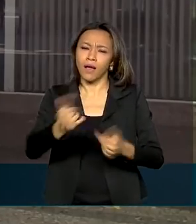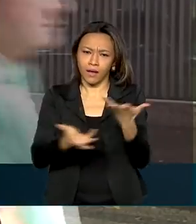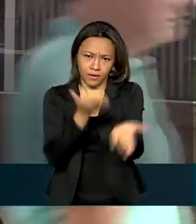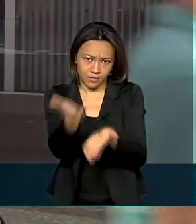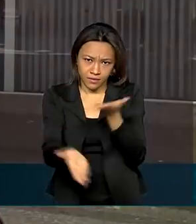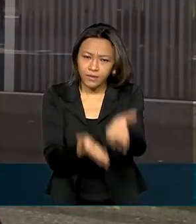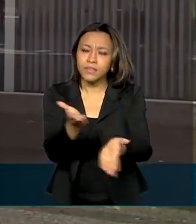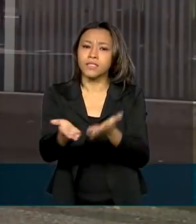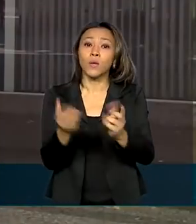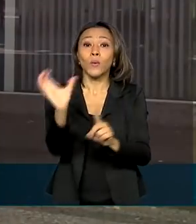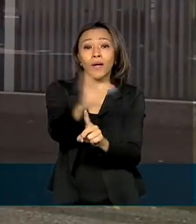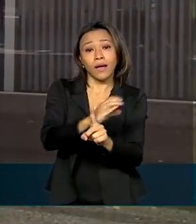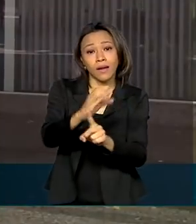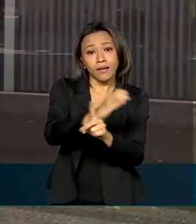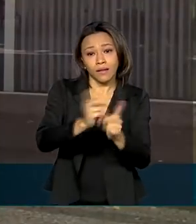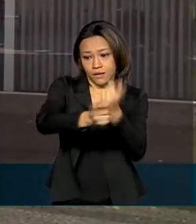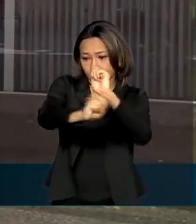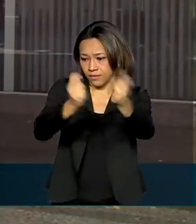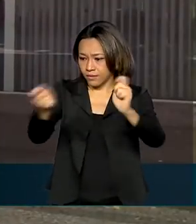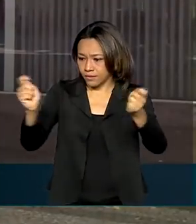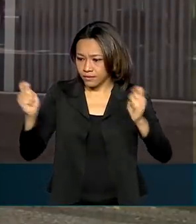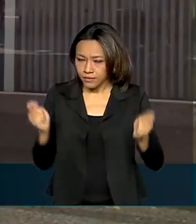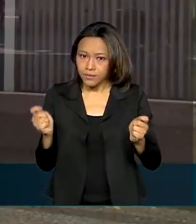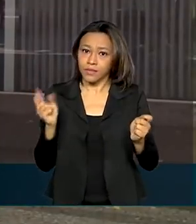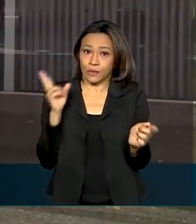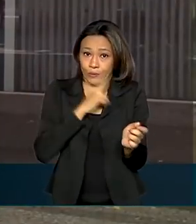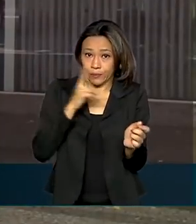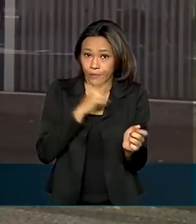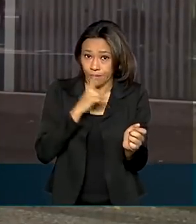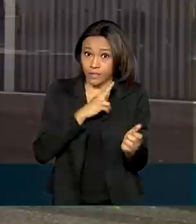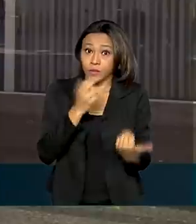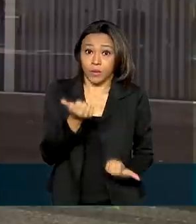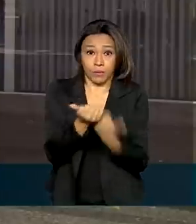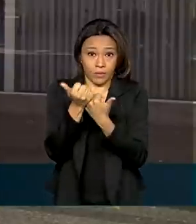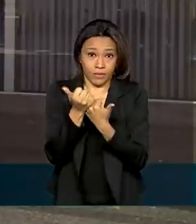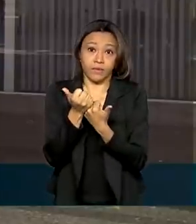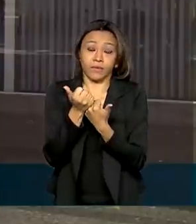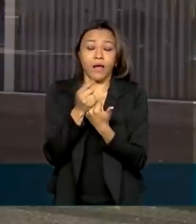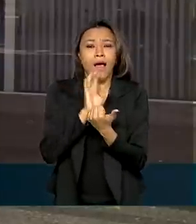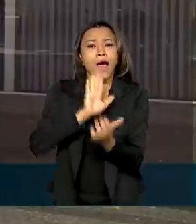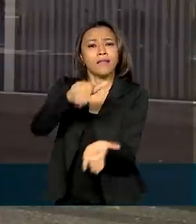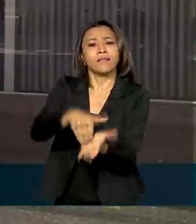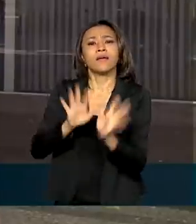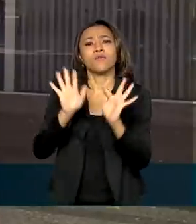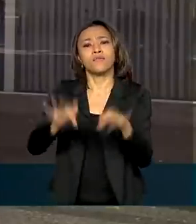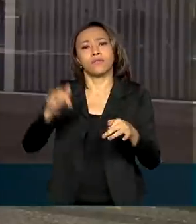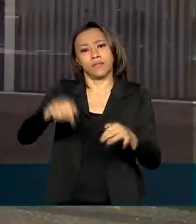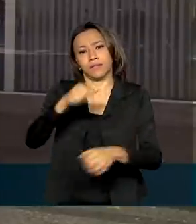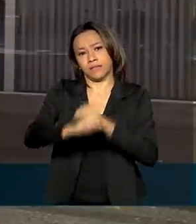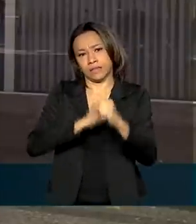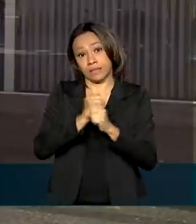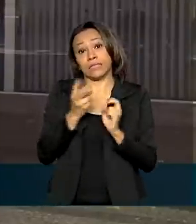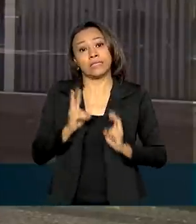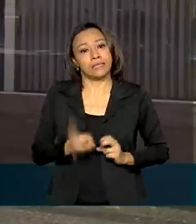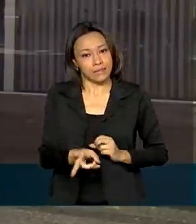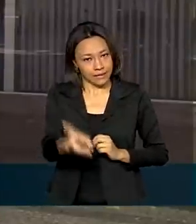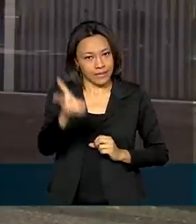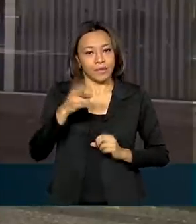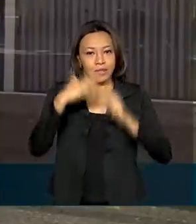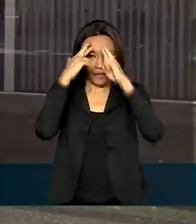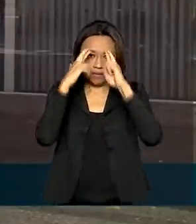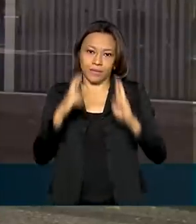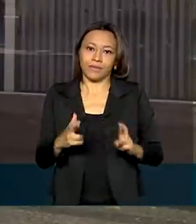pagamentos do auxílio emergencial e do saque emergencial do FGTS segue até o fim do ano, sempre respeitando o mês de